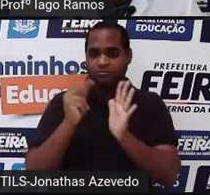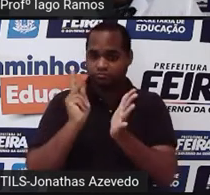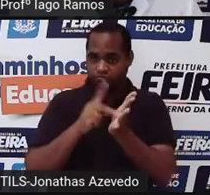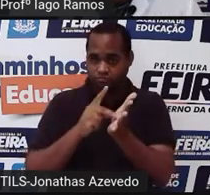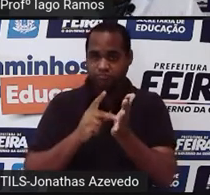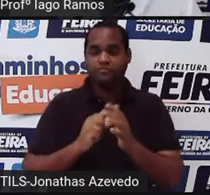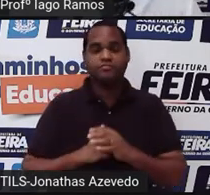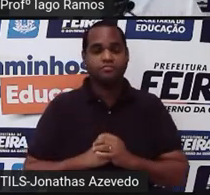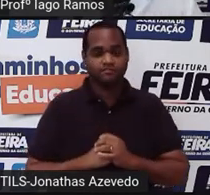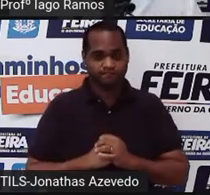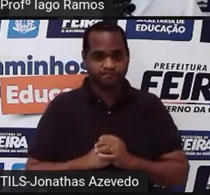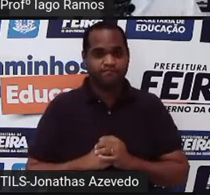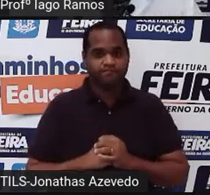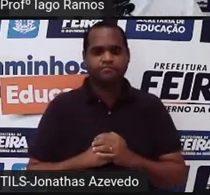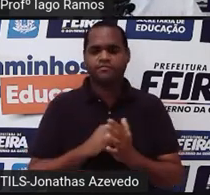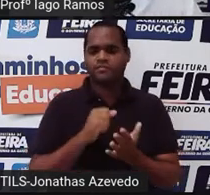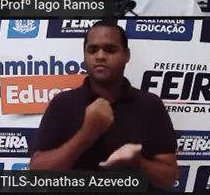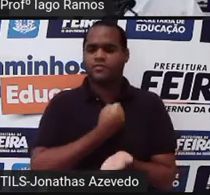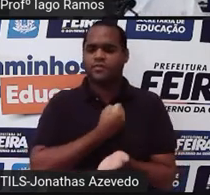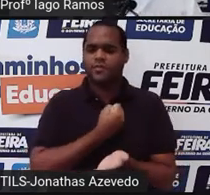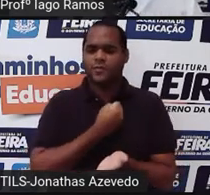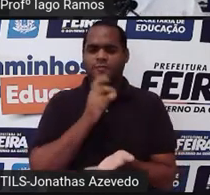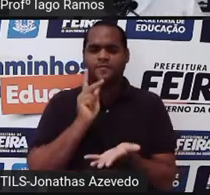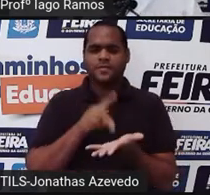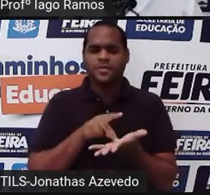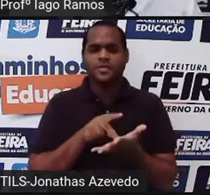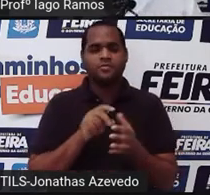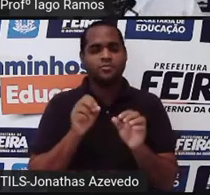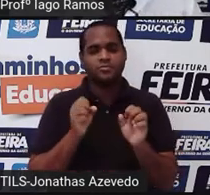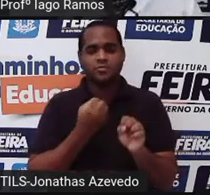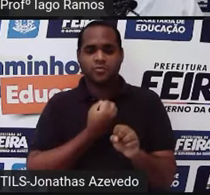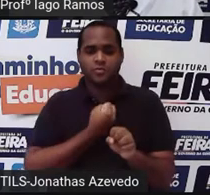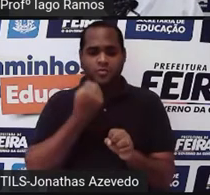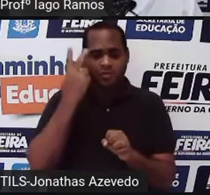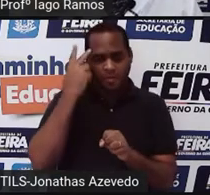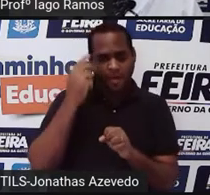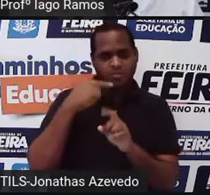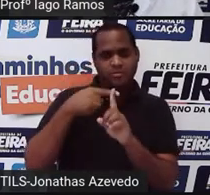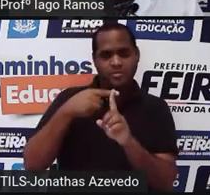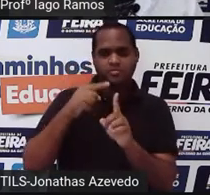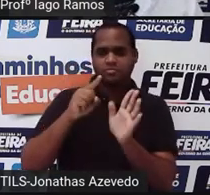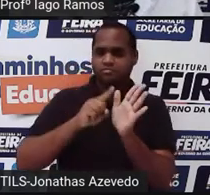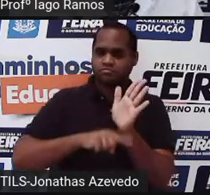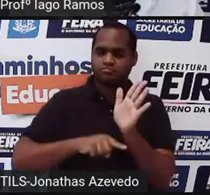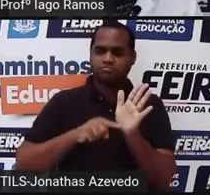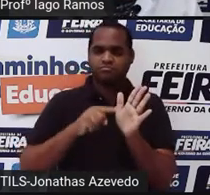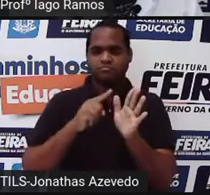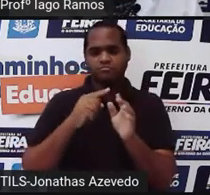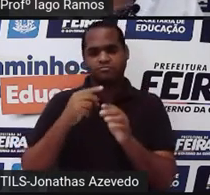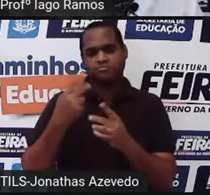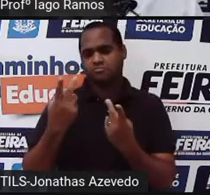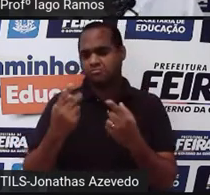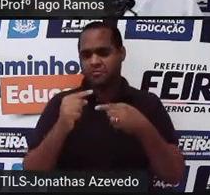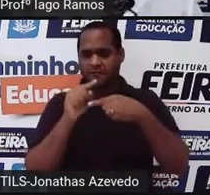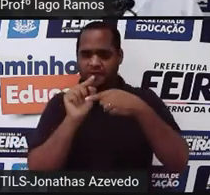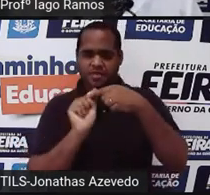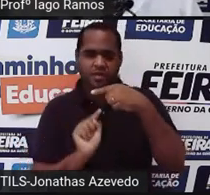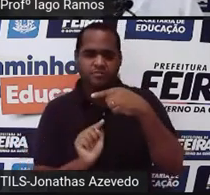real. O que é um número real? Número natural, número positivo, negativo, fração,